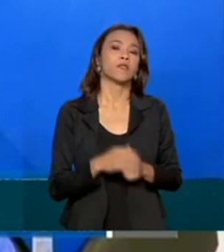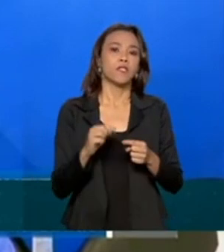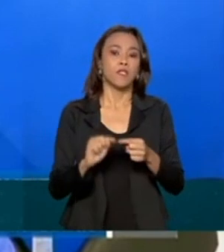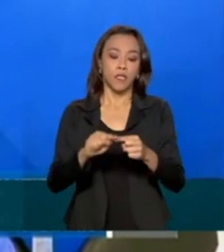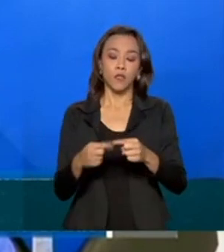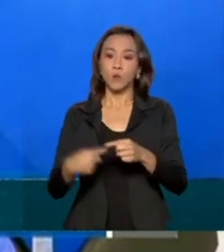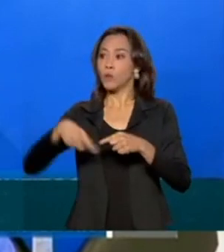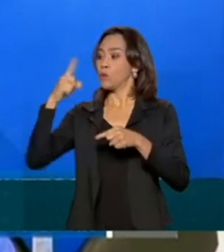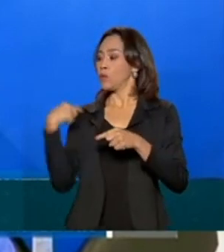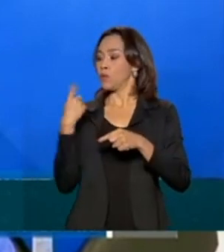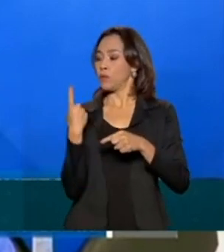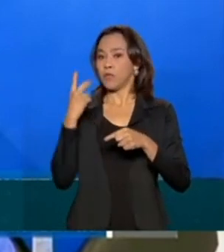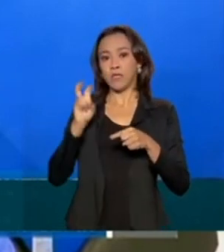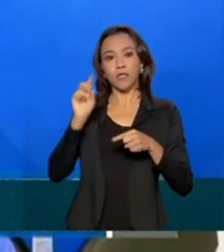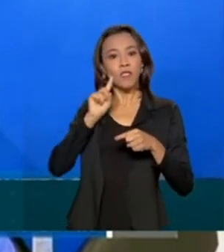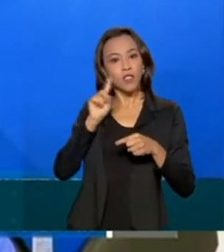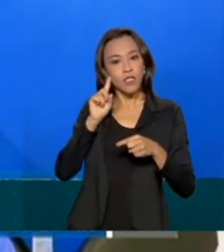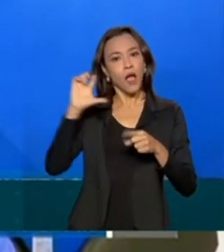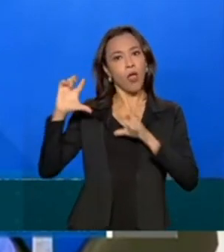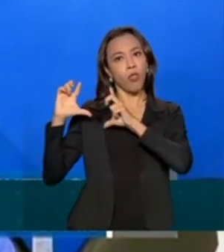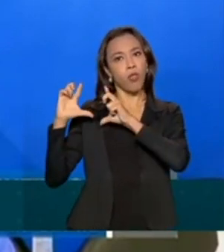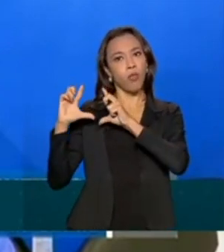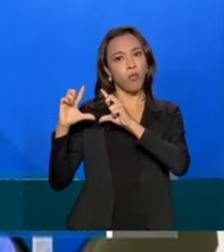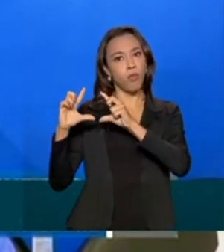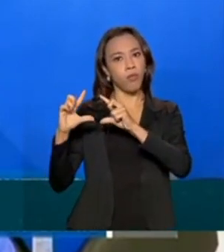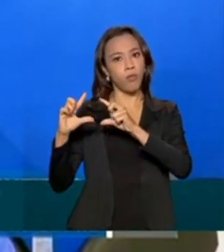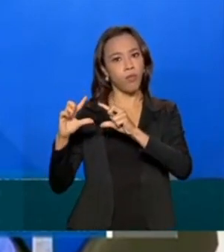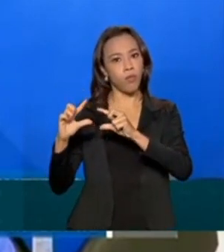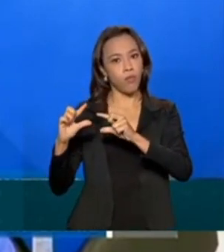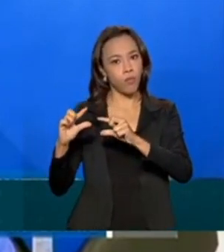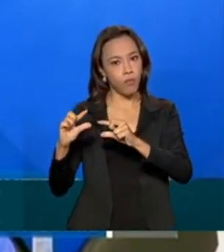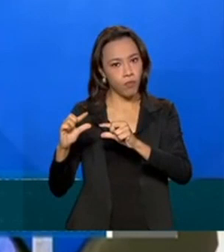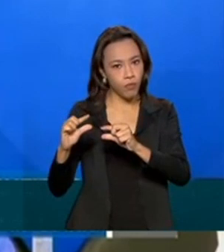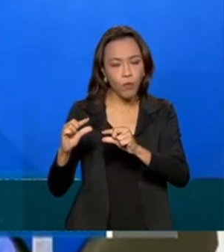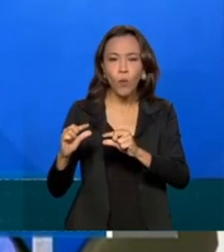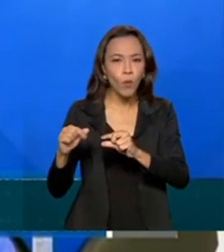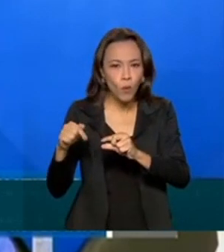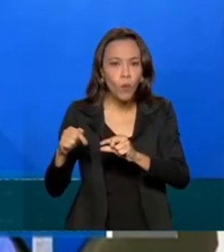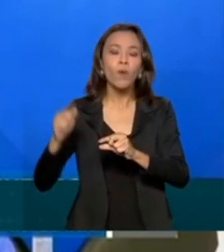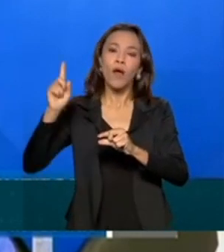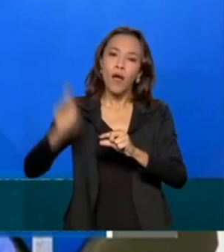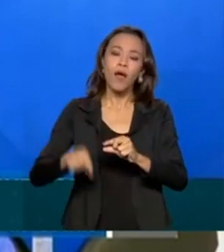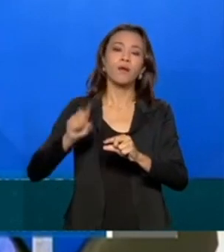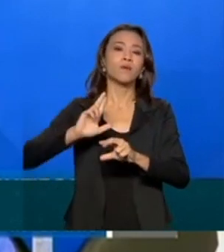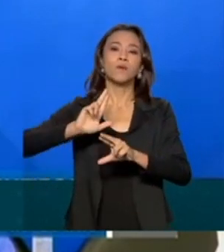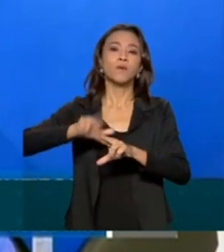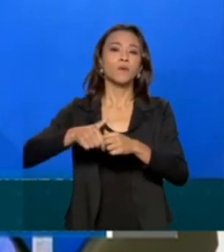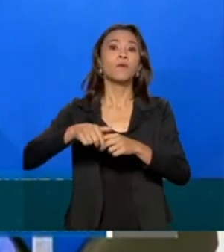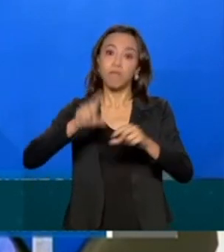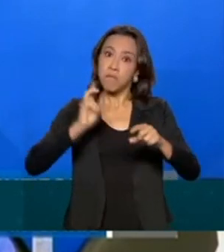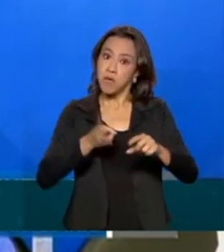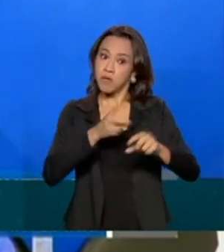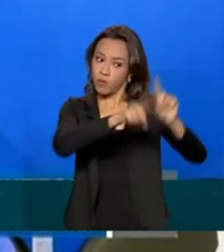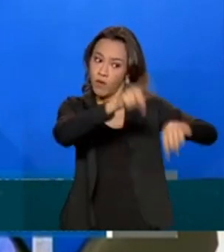15 dias, essa redução tem sido sustentada, mesmo com o advento da variante